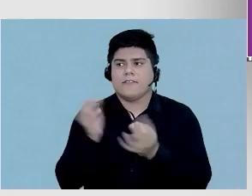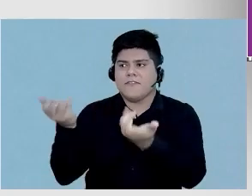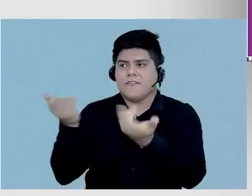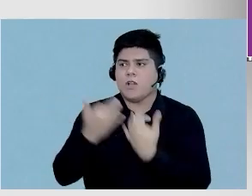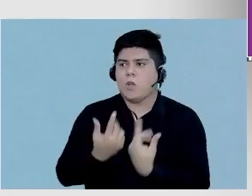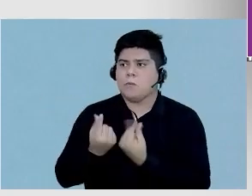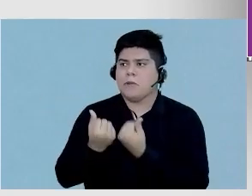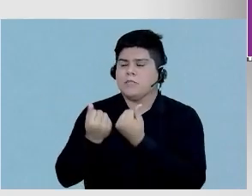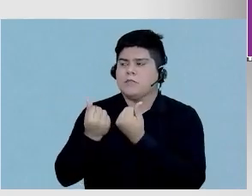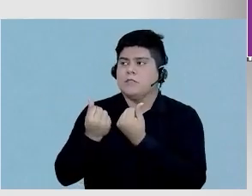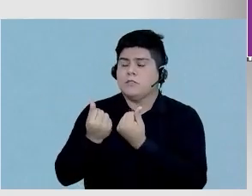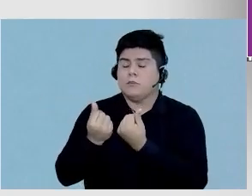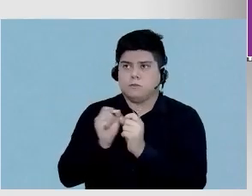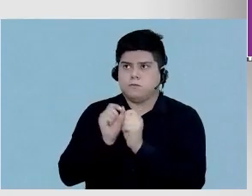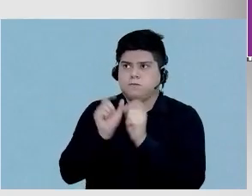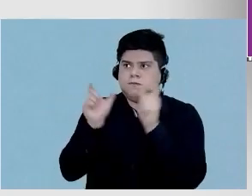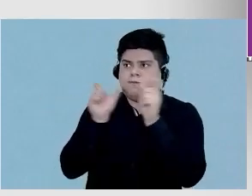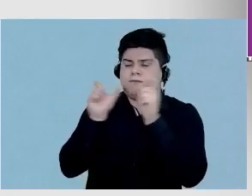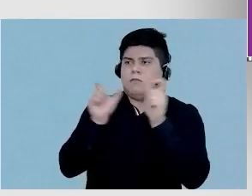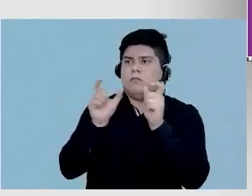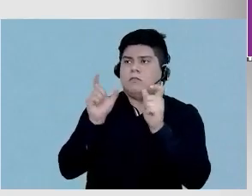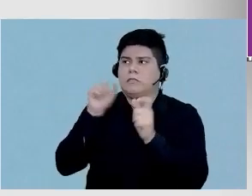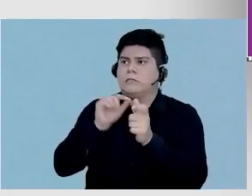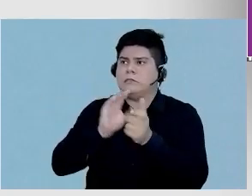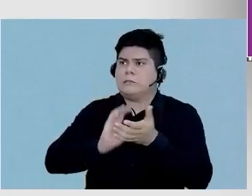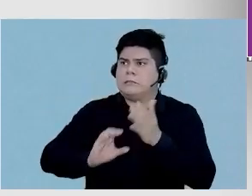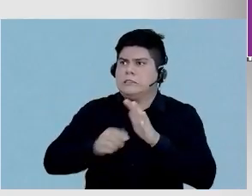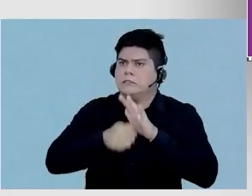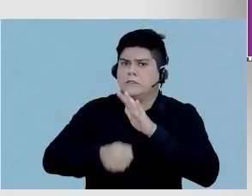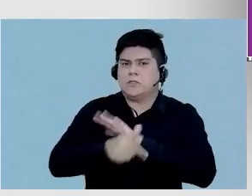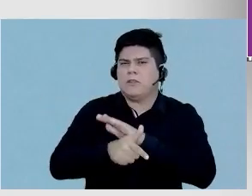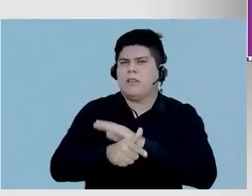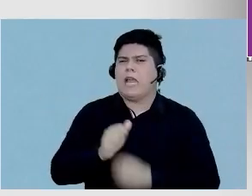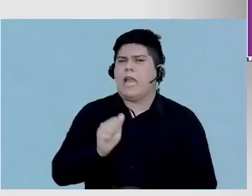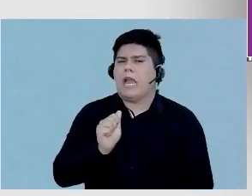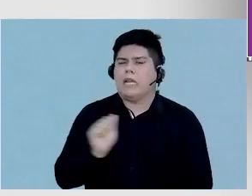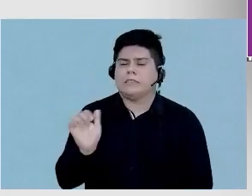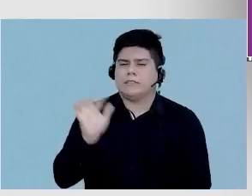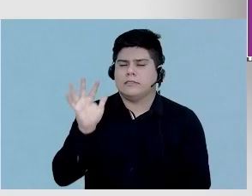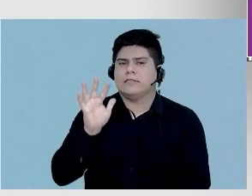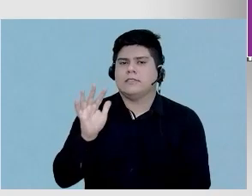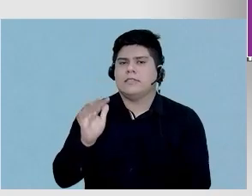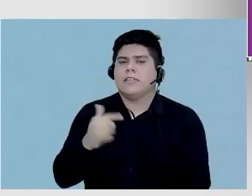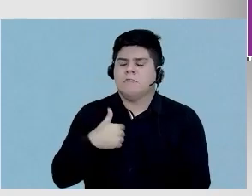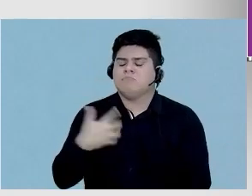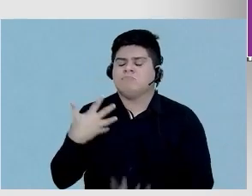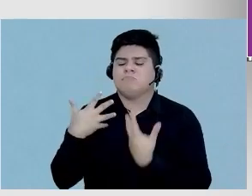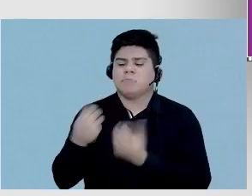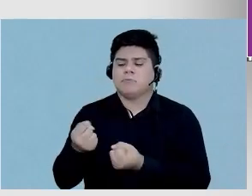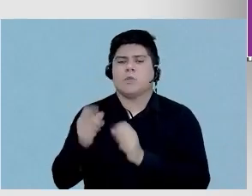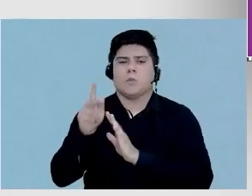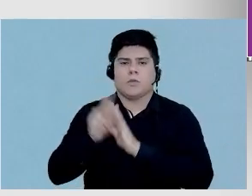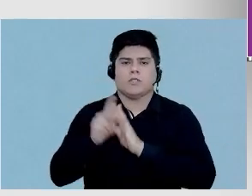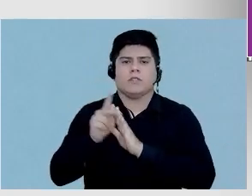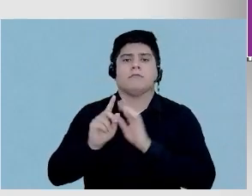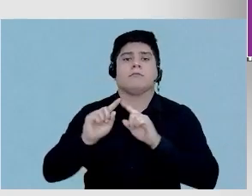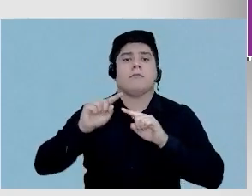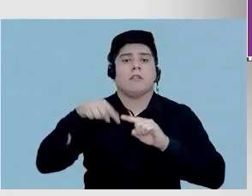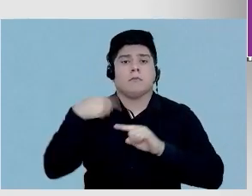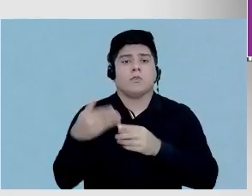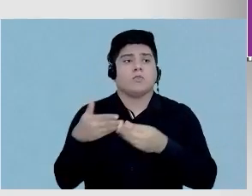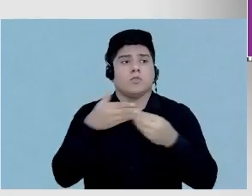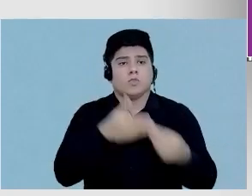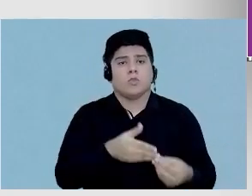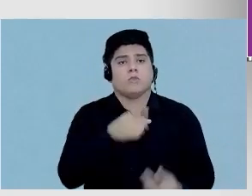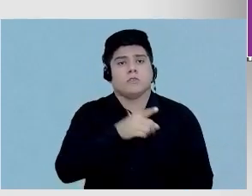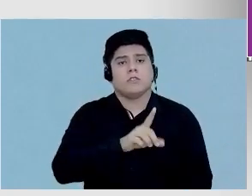assusta, né? Com o valor. Era um investimento alto, mas assim, eu embarquei no projeto. Na sequência, a gente trouxe para o doutor Lobê,